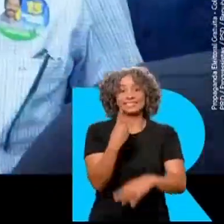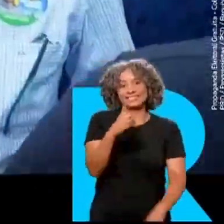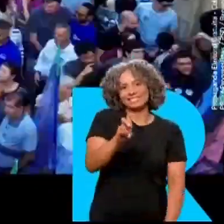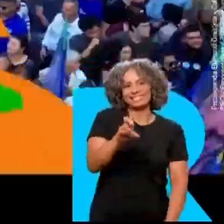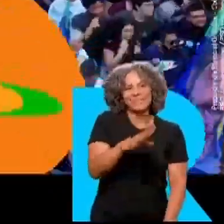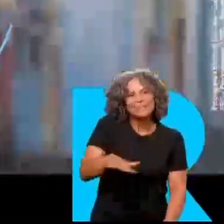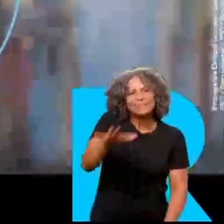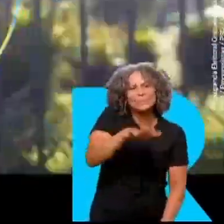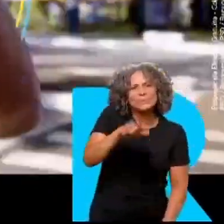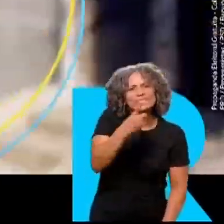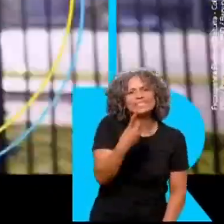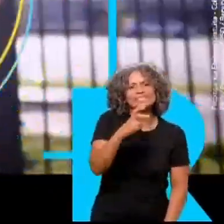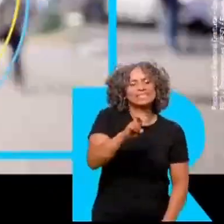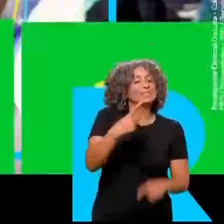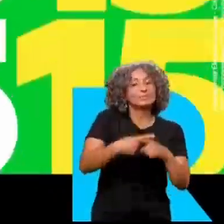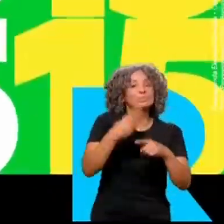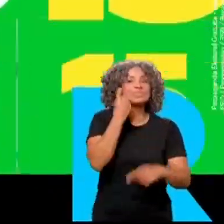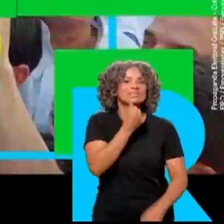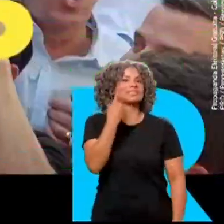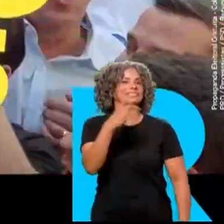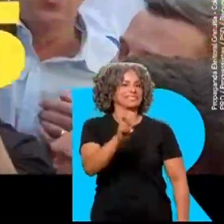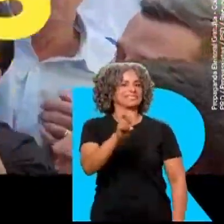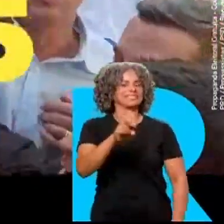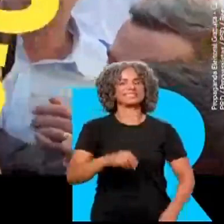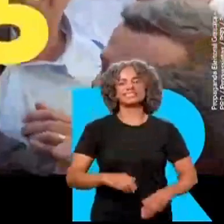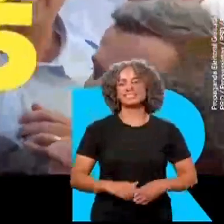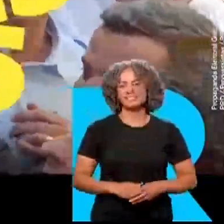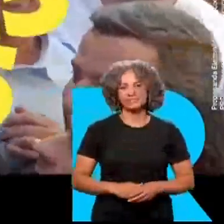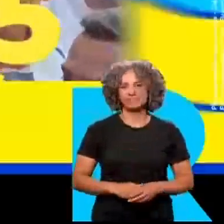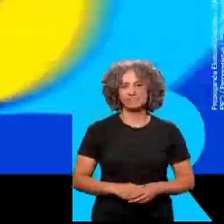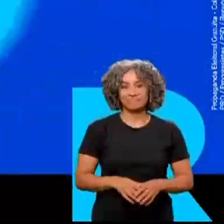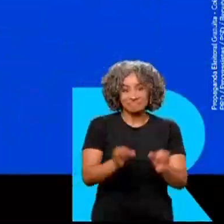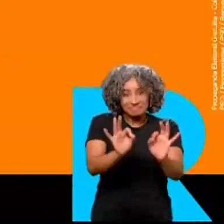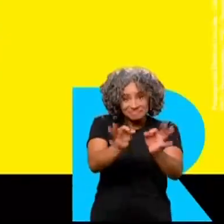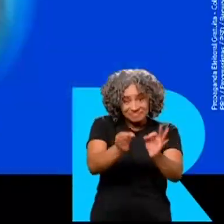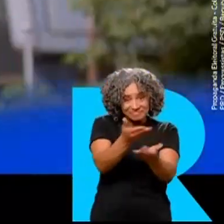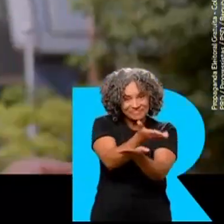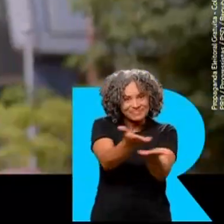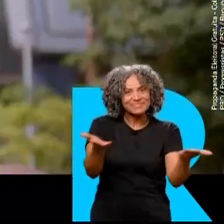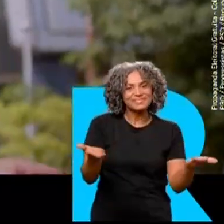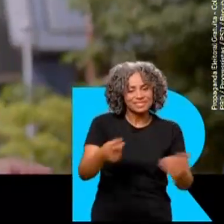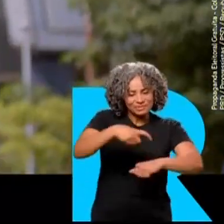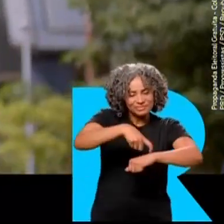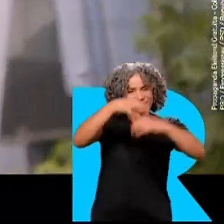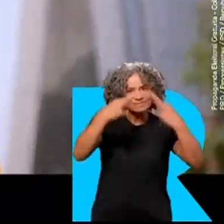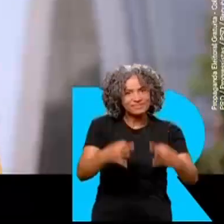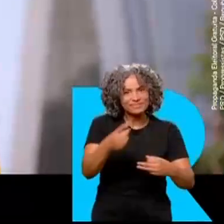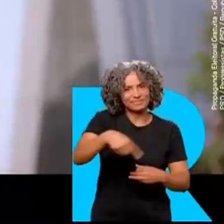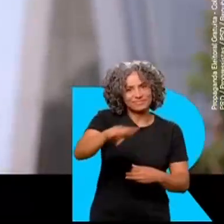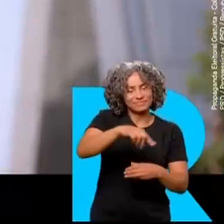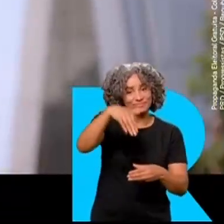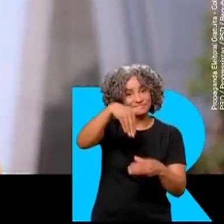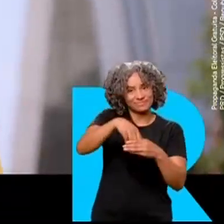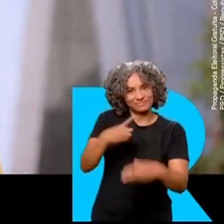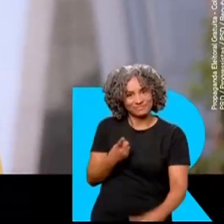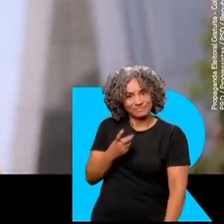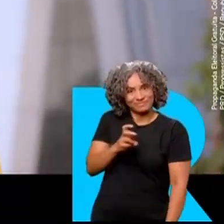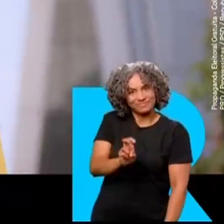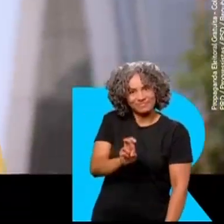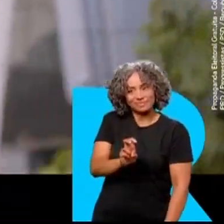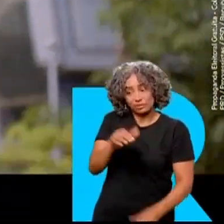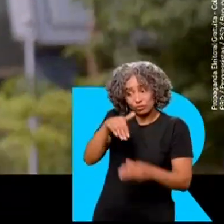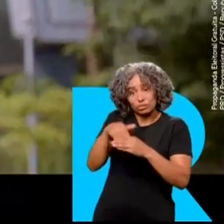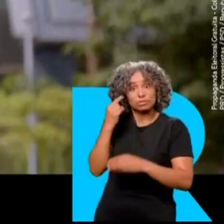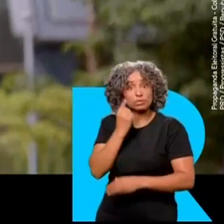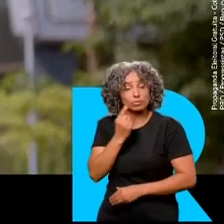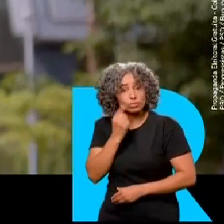inteira é 15 Todo mundo é 15, porque Ricardo é 15 É isso aí, minha gente! Tá chegando a hora de votar no